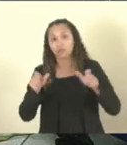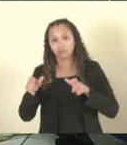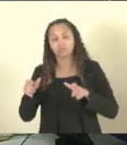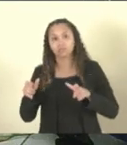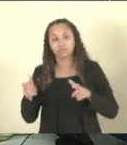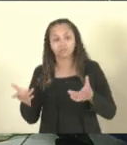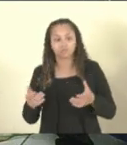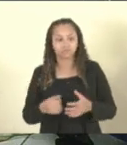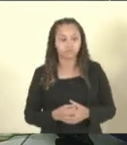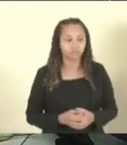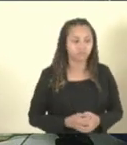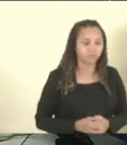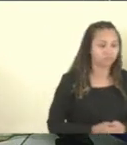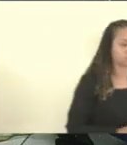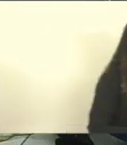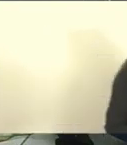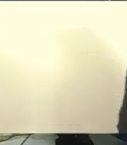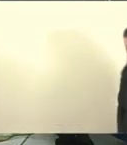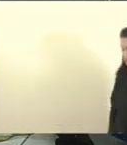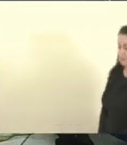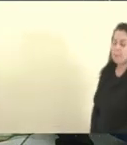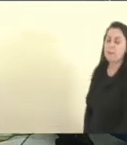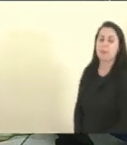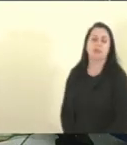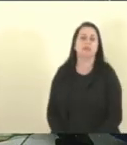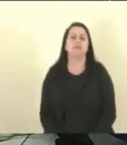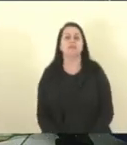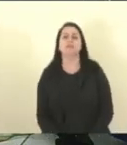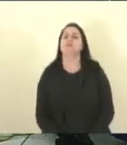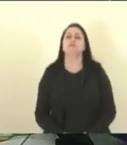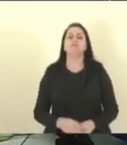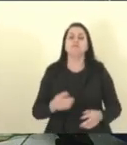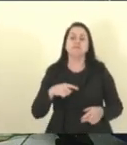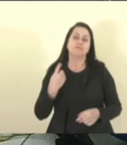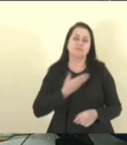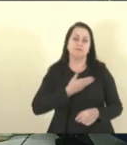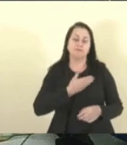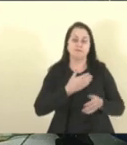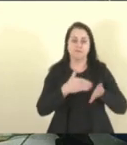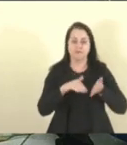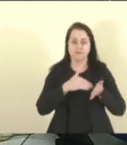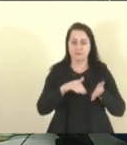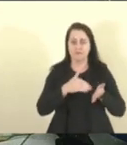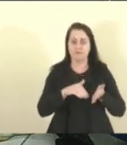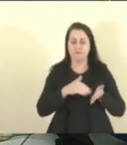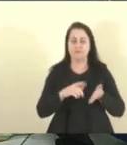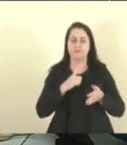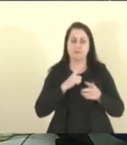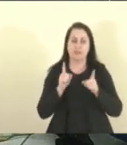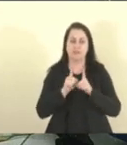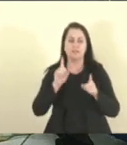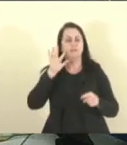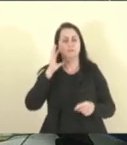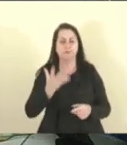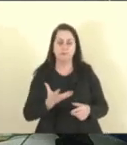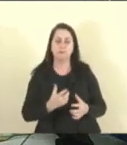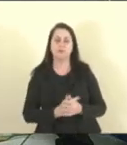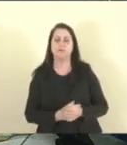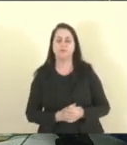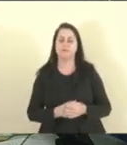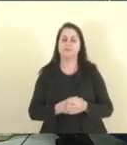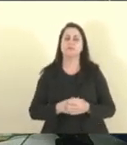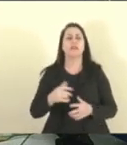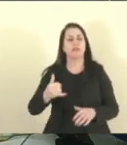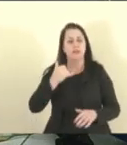lá, com o nosso amigo, né, secretário-chefe, atende, resolve, atende o